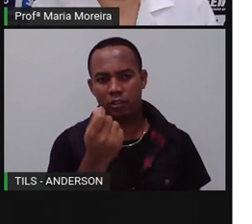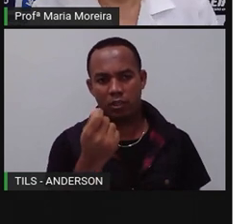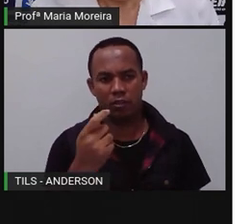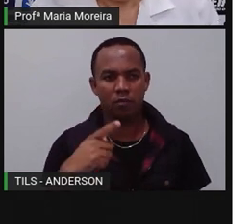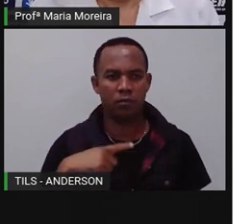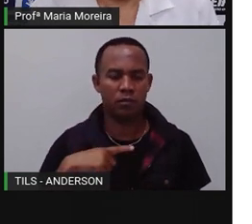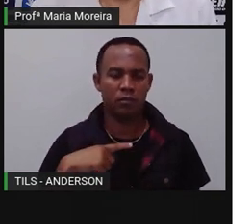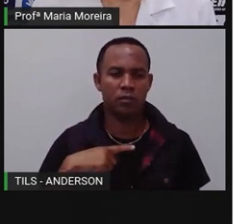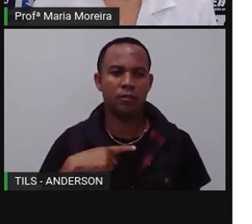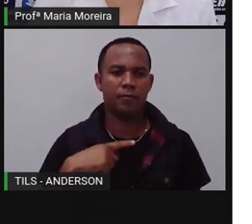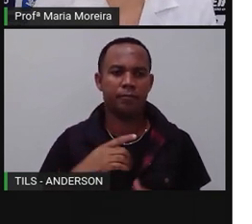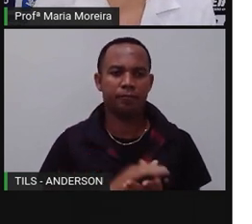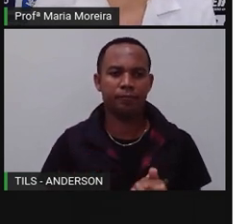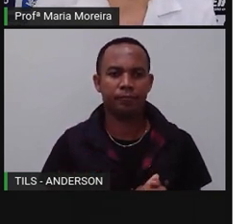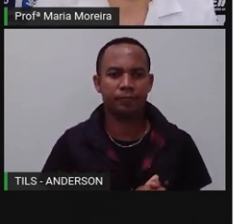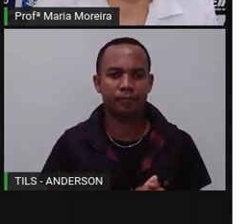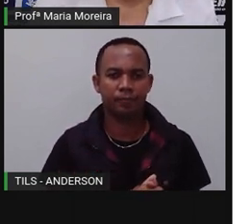países